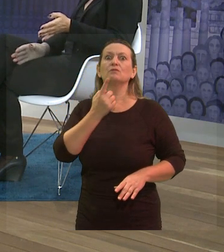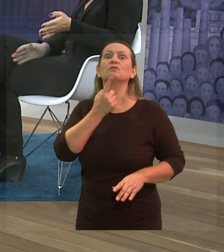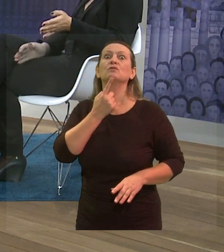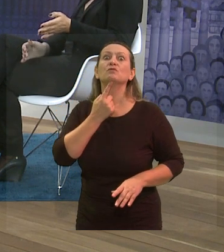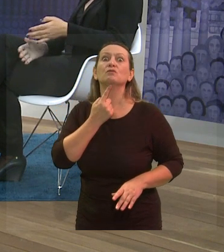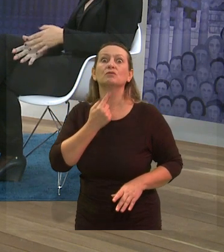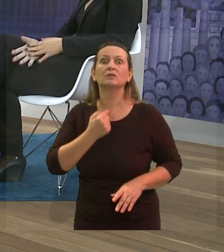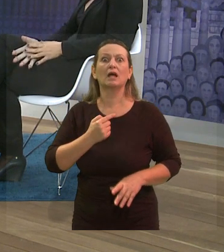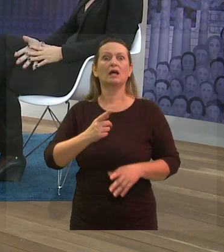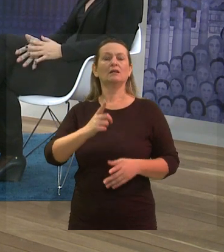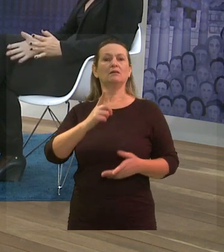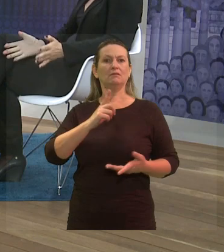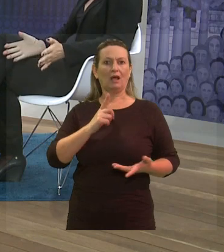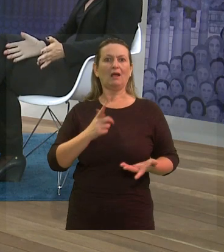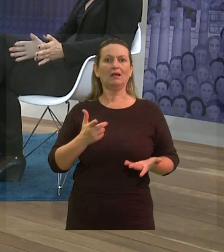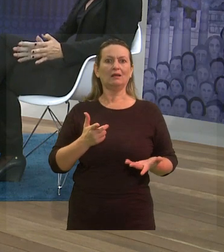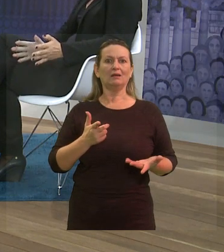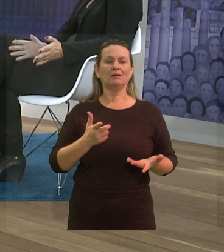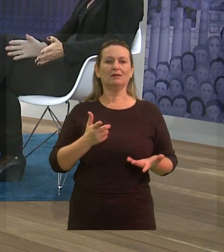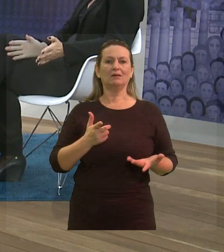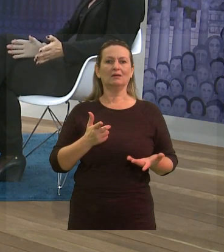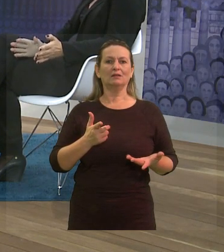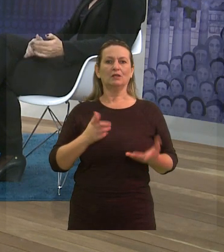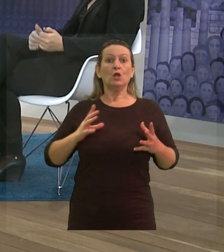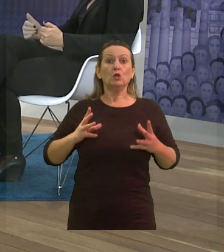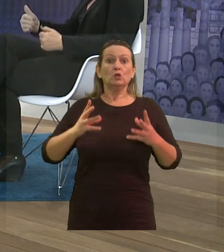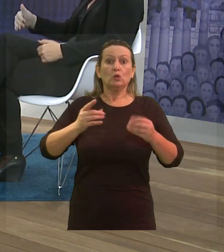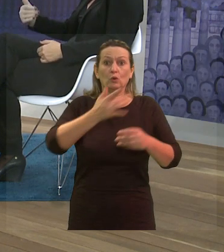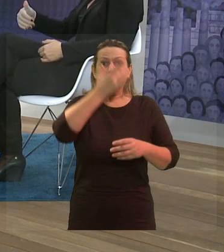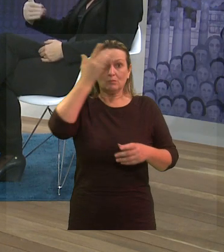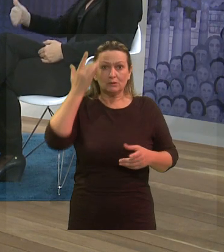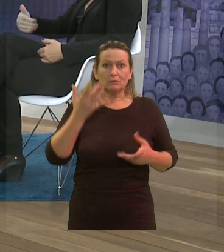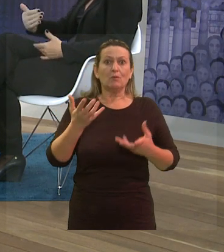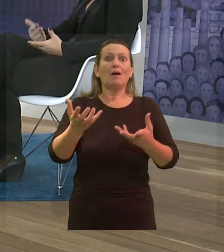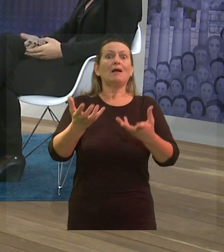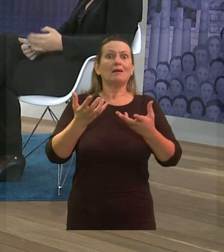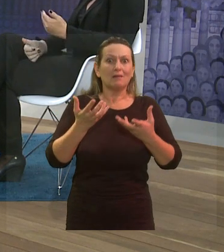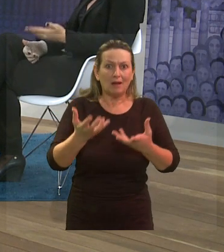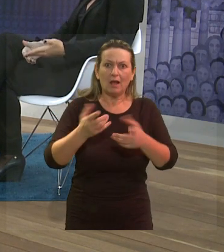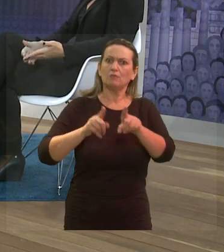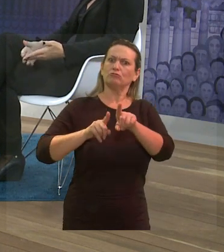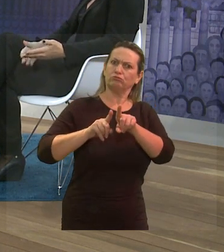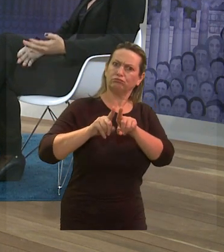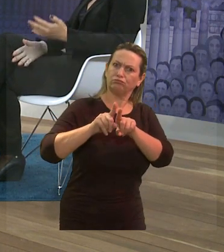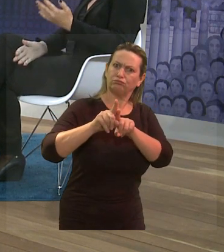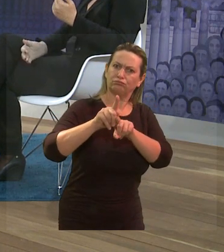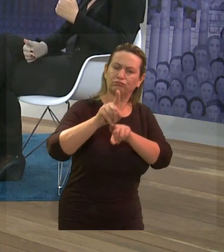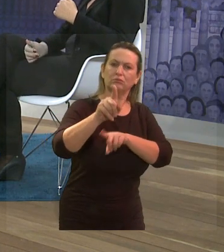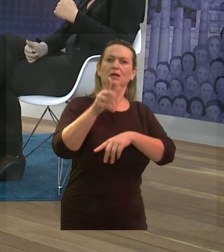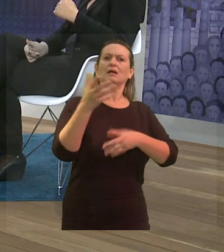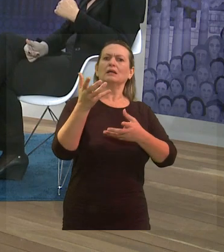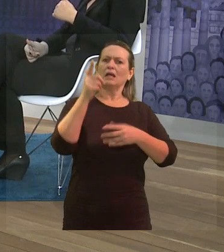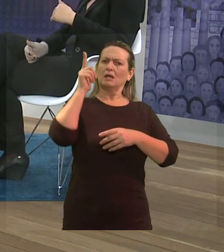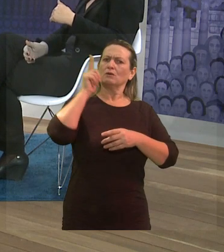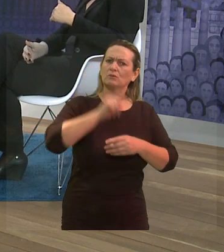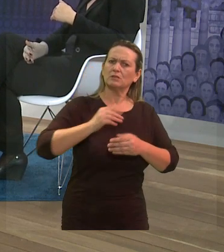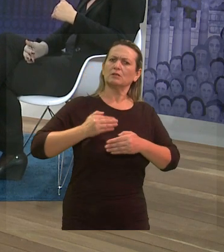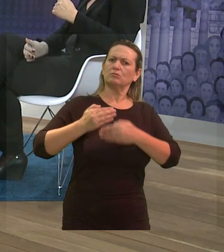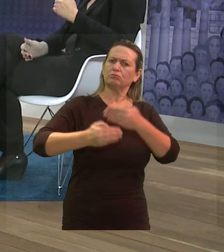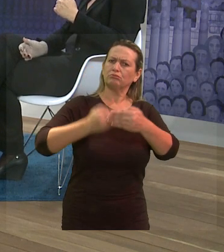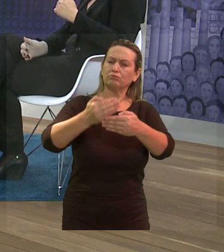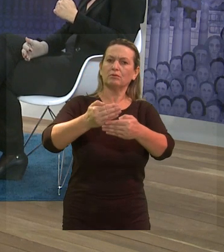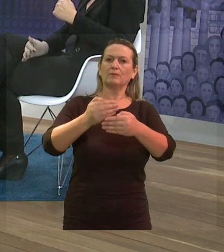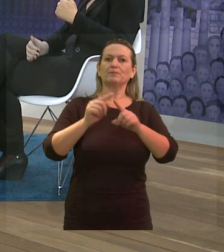as pessoas com deficiência, todas, né, todas as pessoas têm vontade de seguir adiante, a questão é que, às vezes,